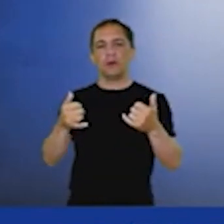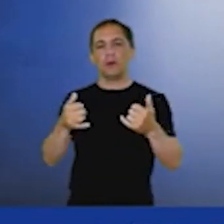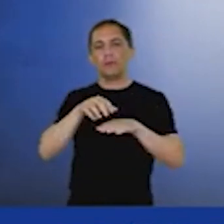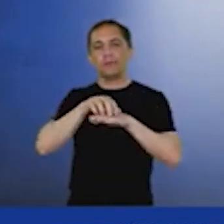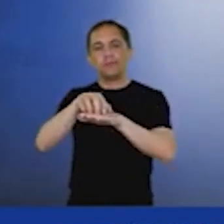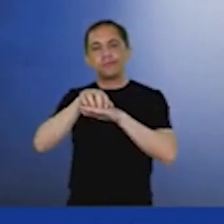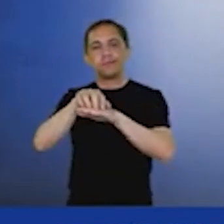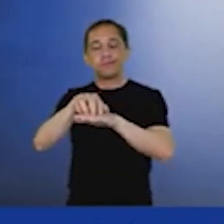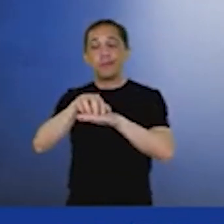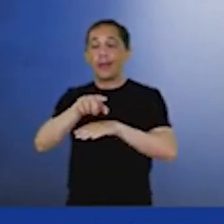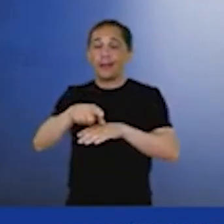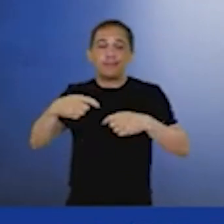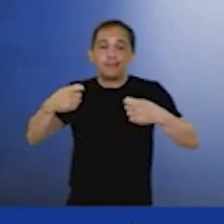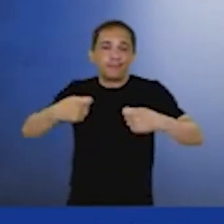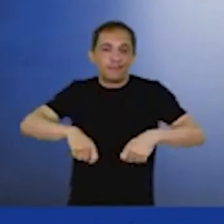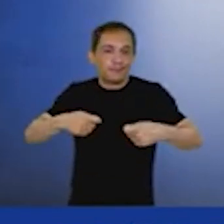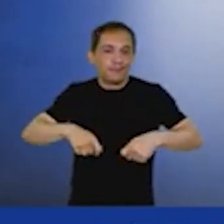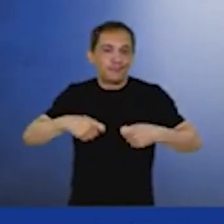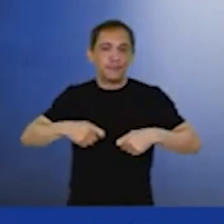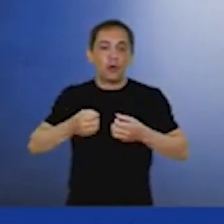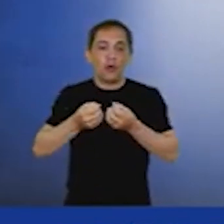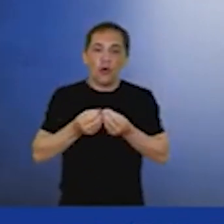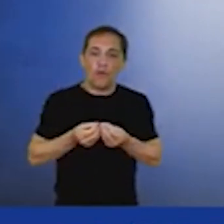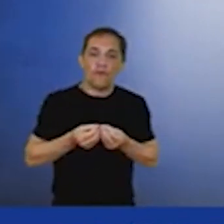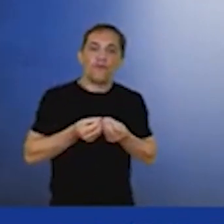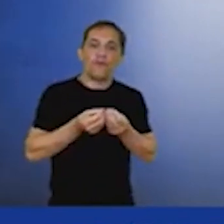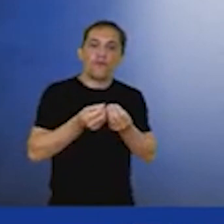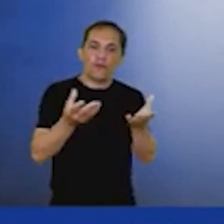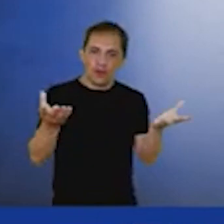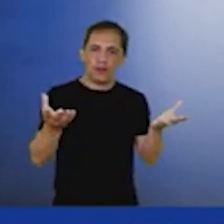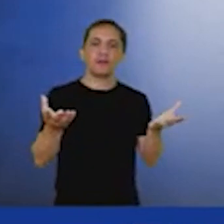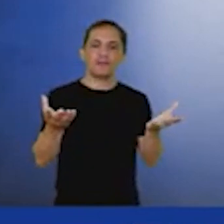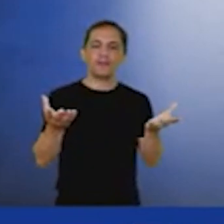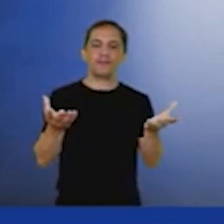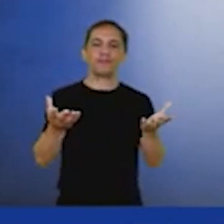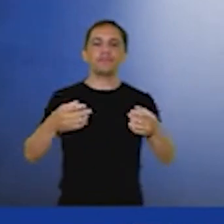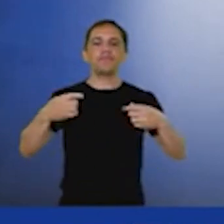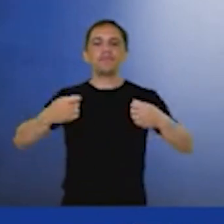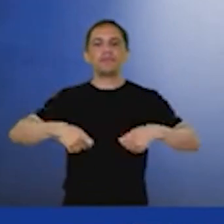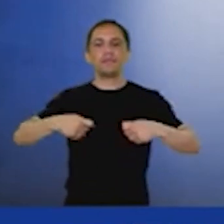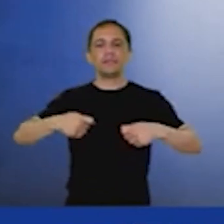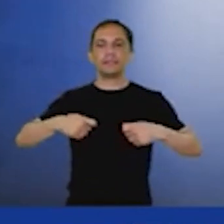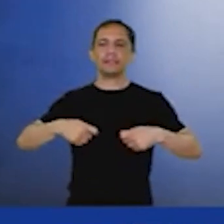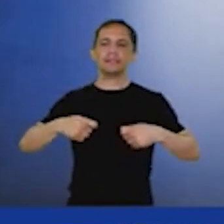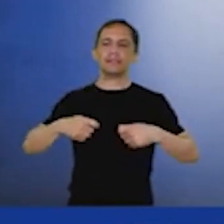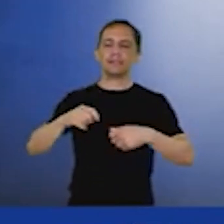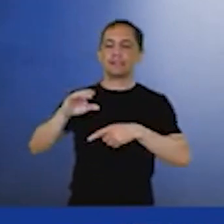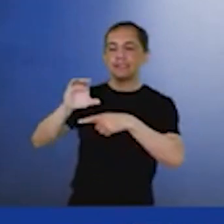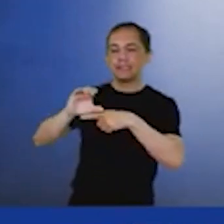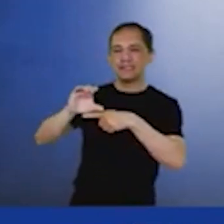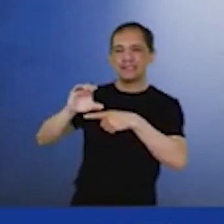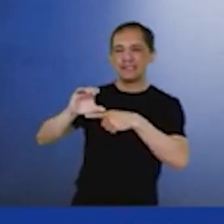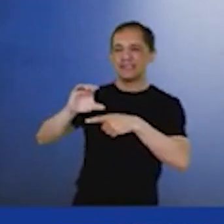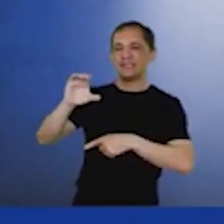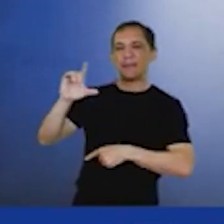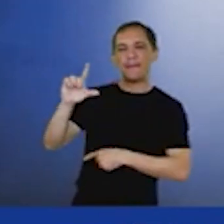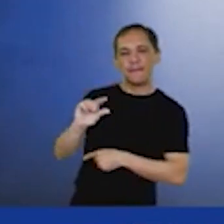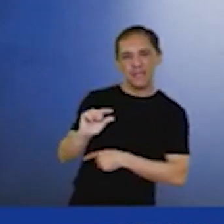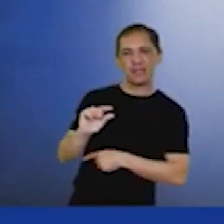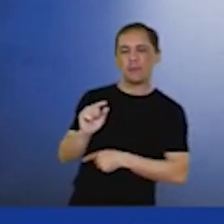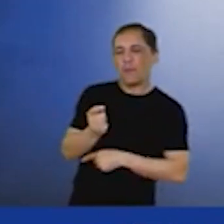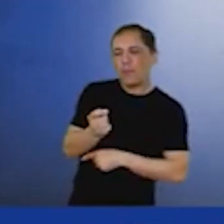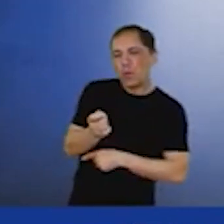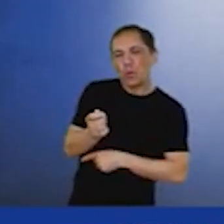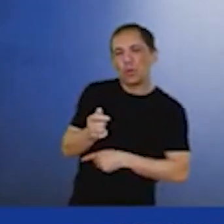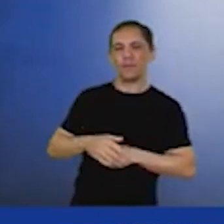combustível fóssil. É importante que a oferta que entrega esse combustível fóssil seja uma entrega de baixo carbono. E a Petrobras é enorme no Brasil,